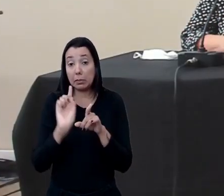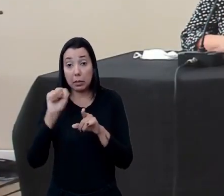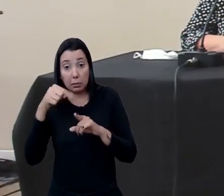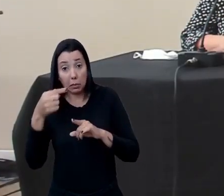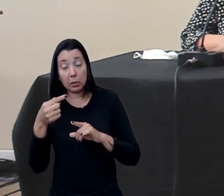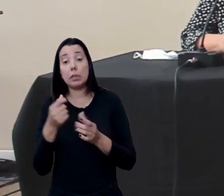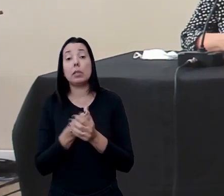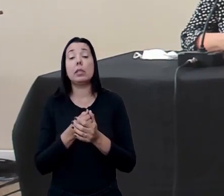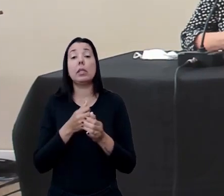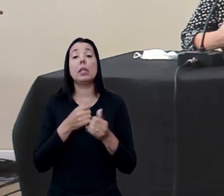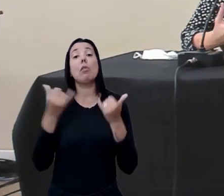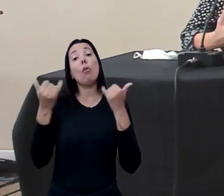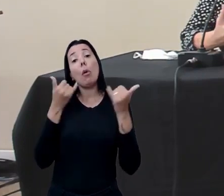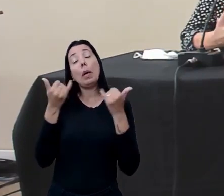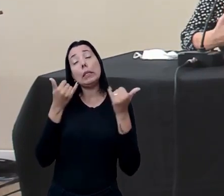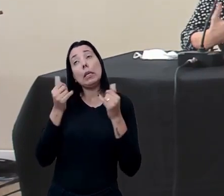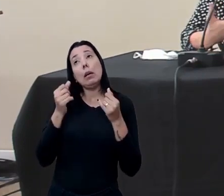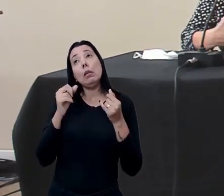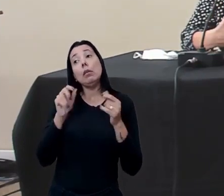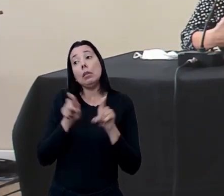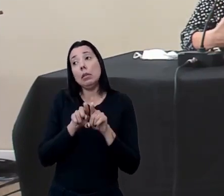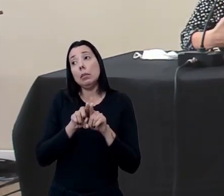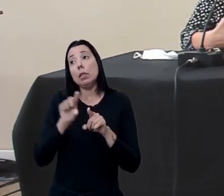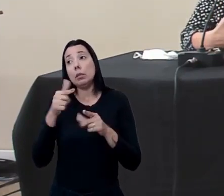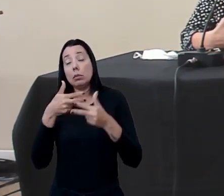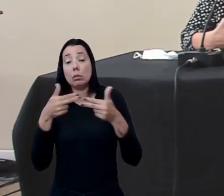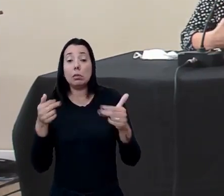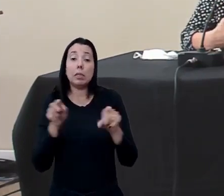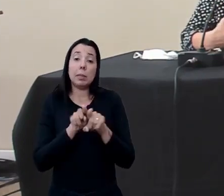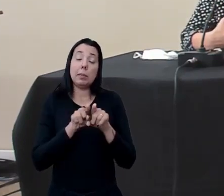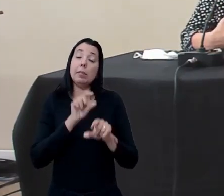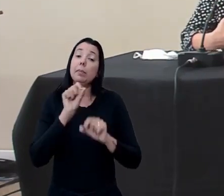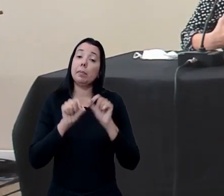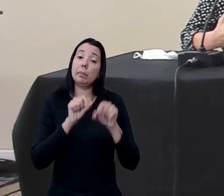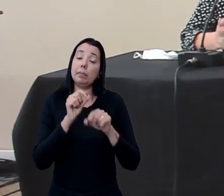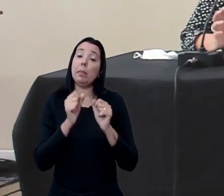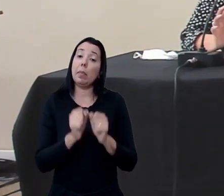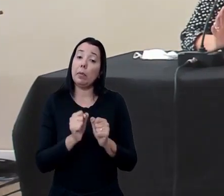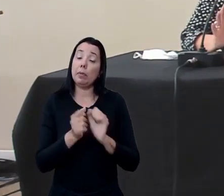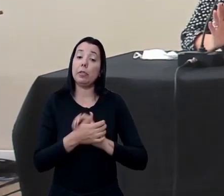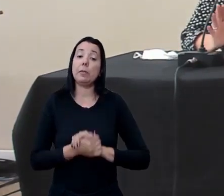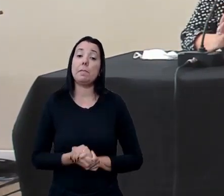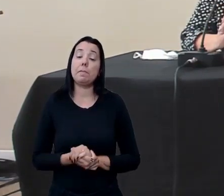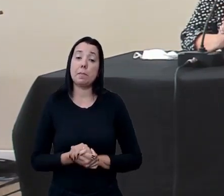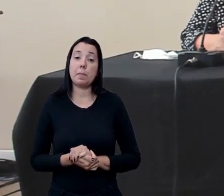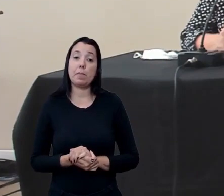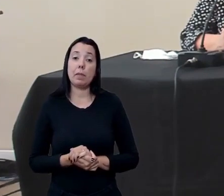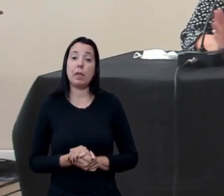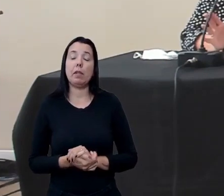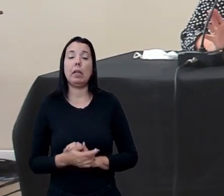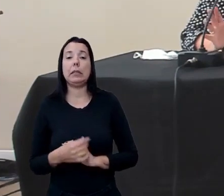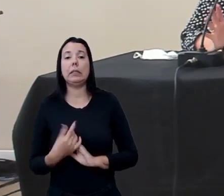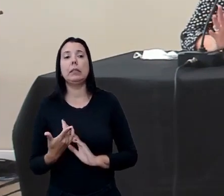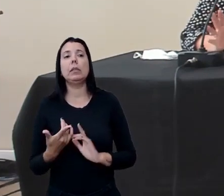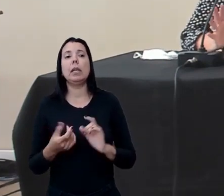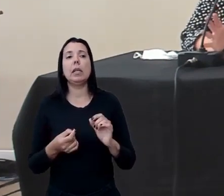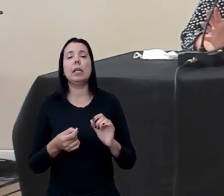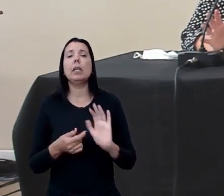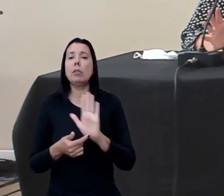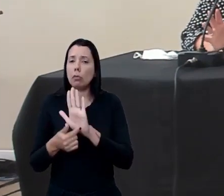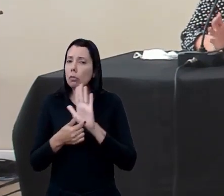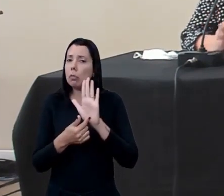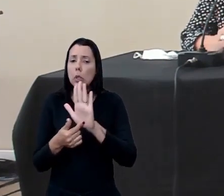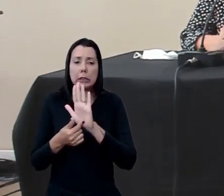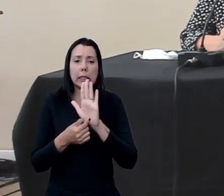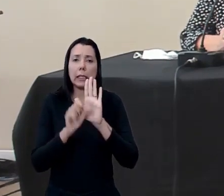essa informação ou o informe com todas essas questões também podem vai circular porque eu acho que esse